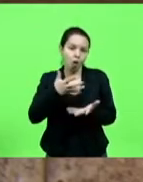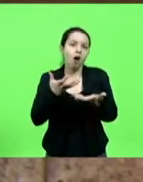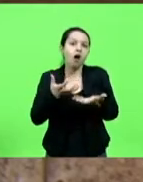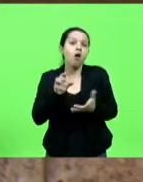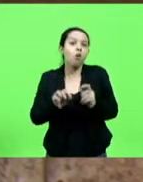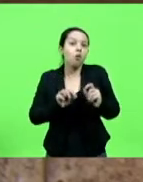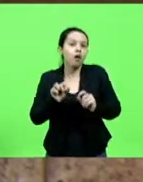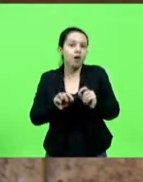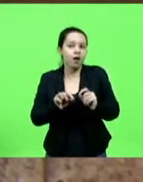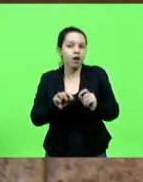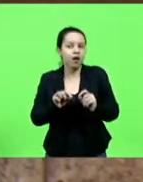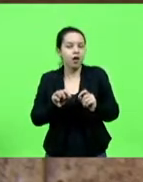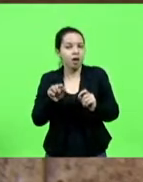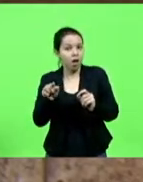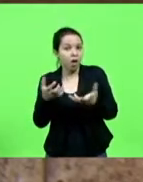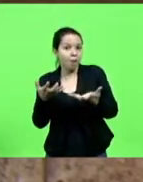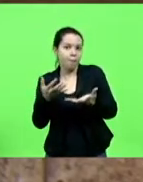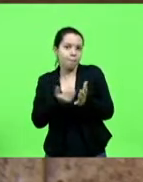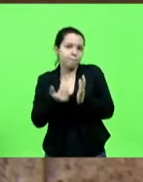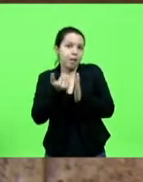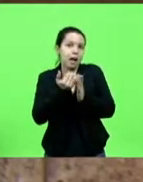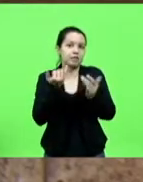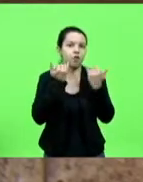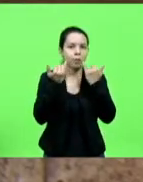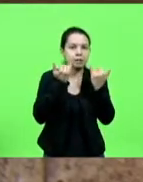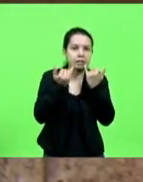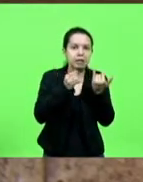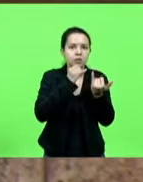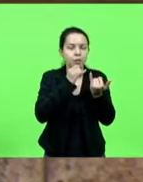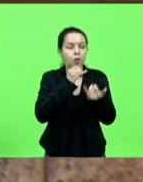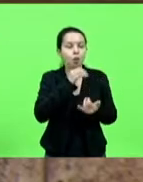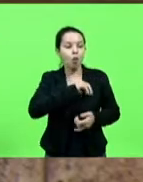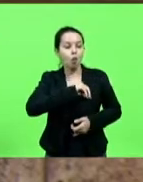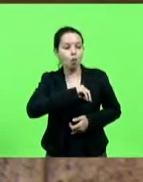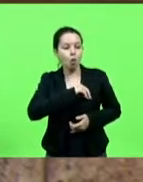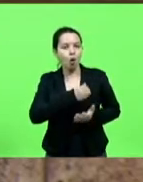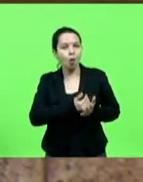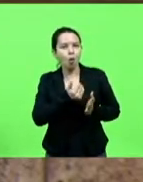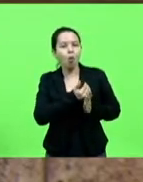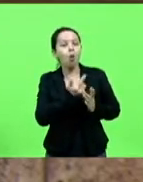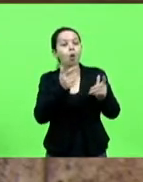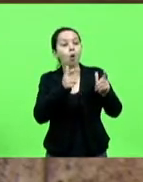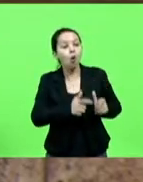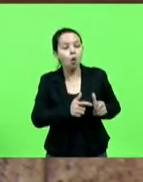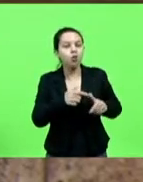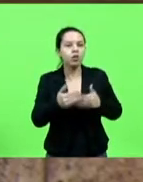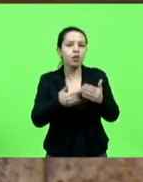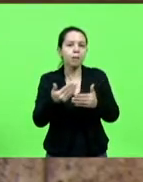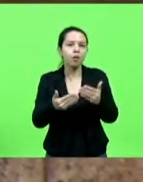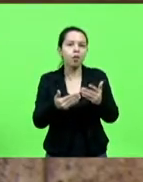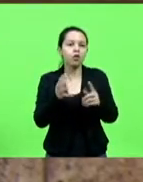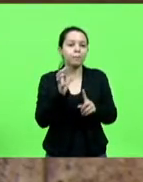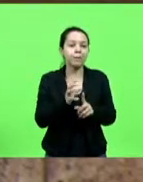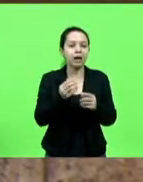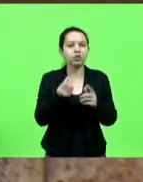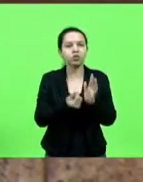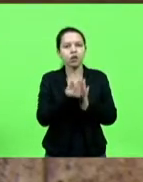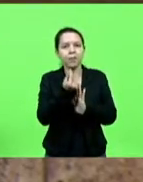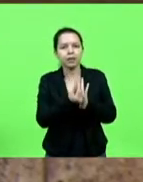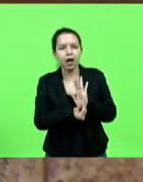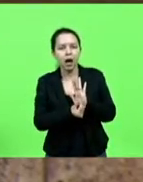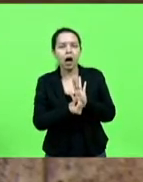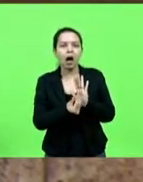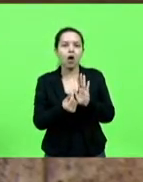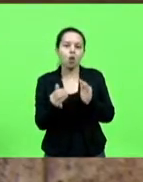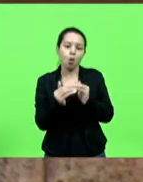maiores informações como fonte dos recursos, o impacto orçamentário de tudo isso, se tem consonância com a lei